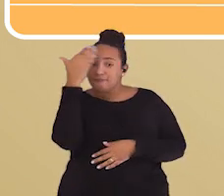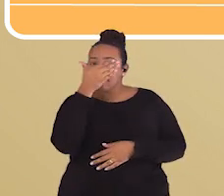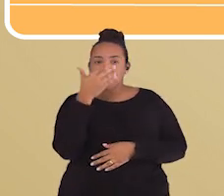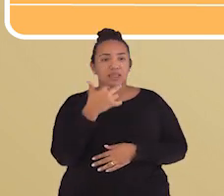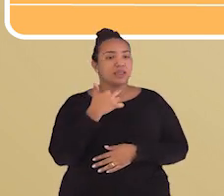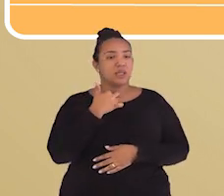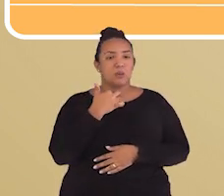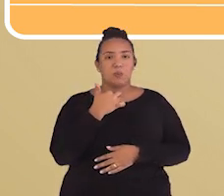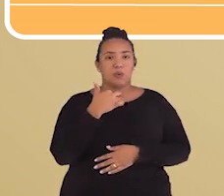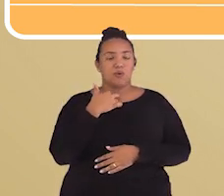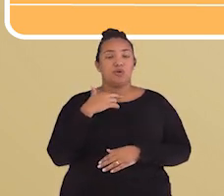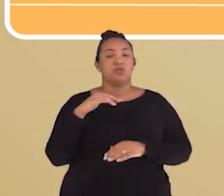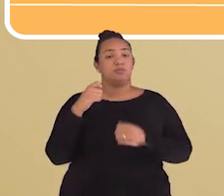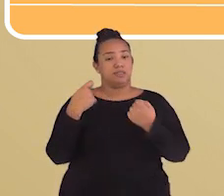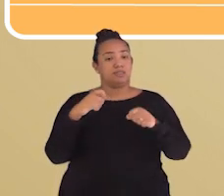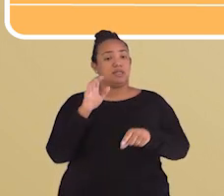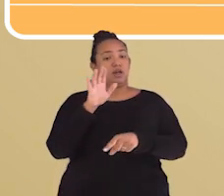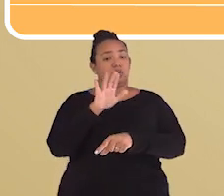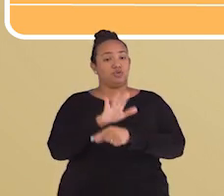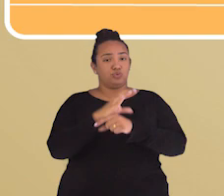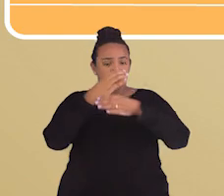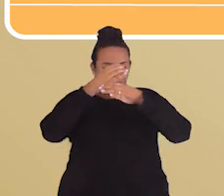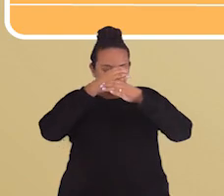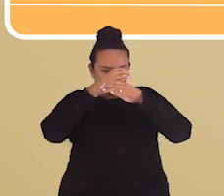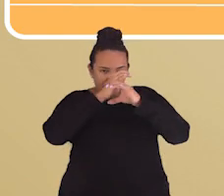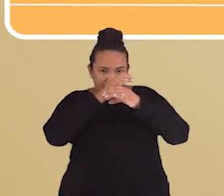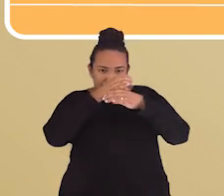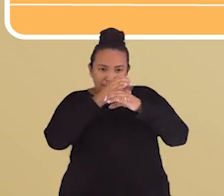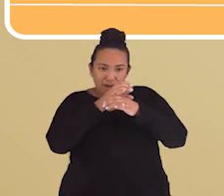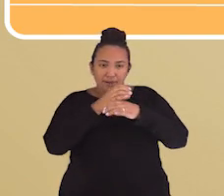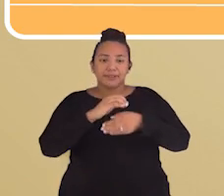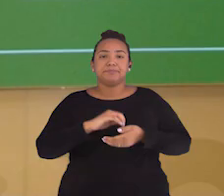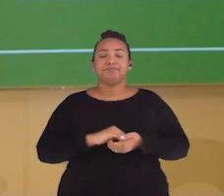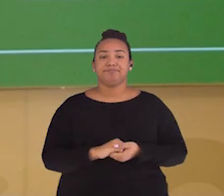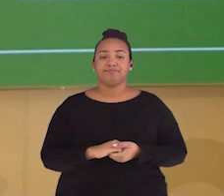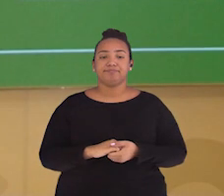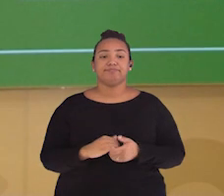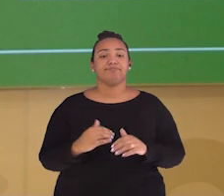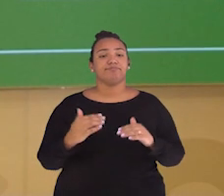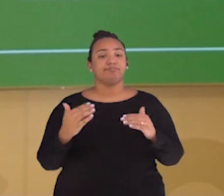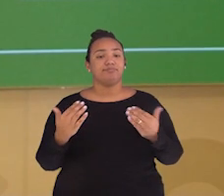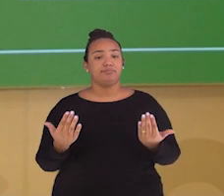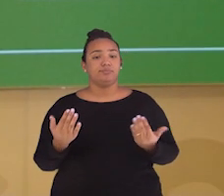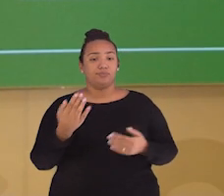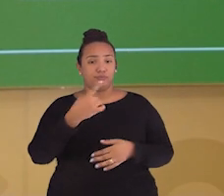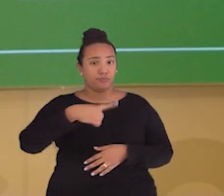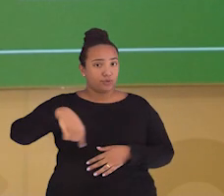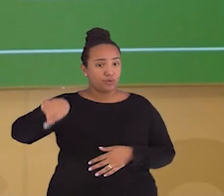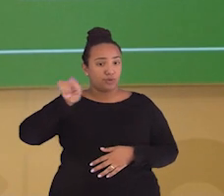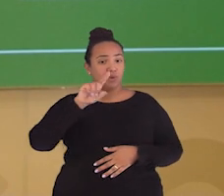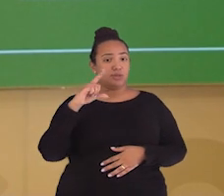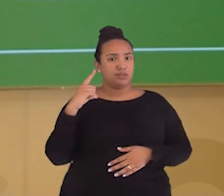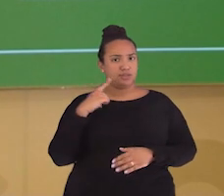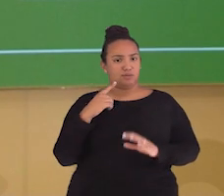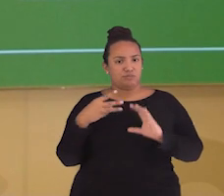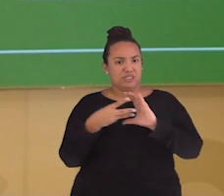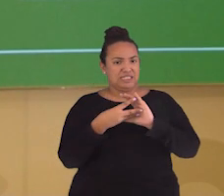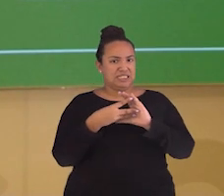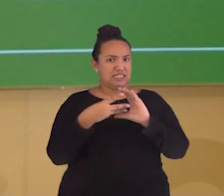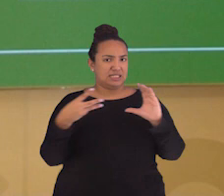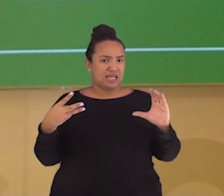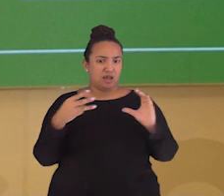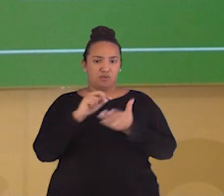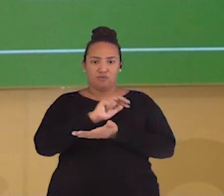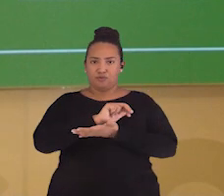aparelho que é chamado de microscópio, igual a esse que aparece na tela. Ao contrário de nós, que somos formados por várias